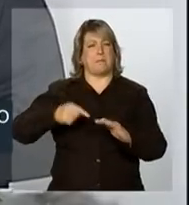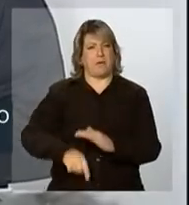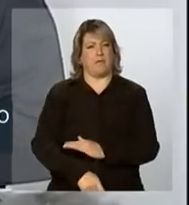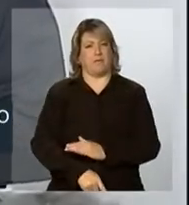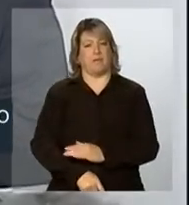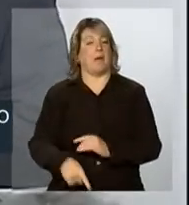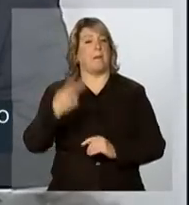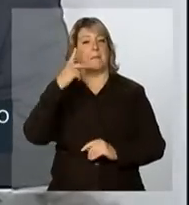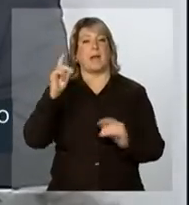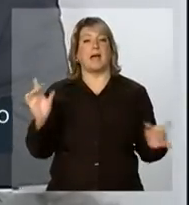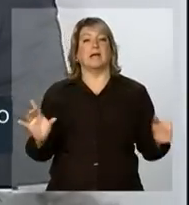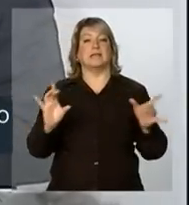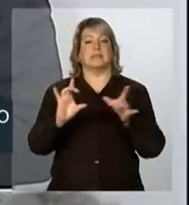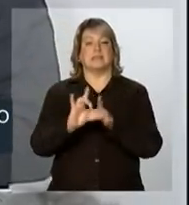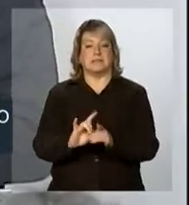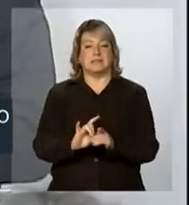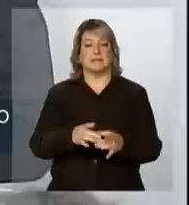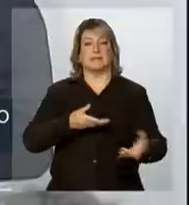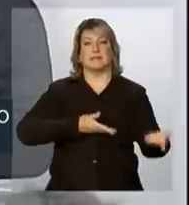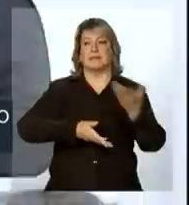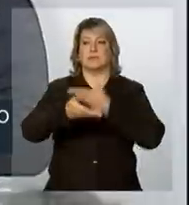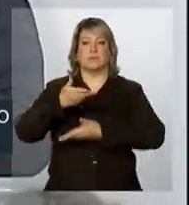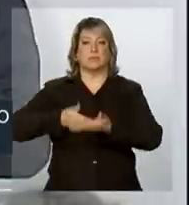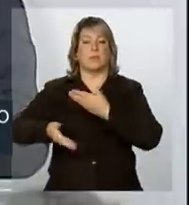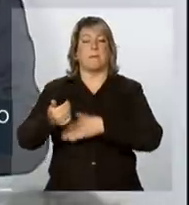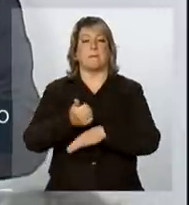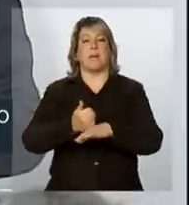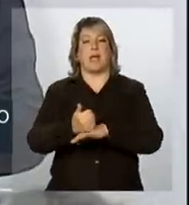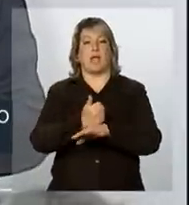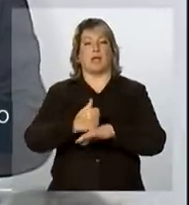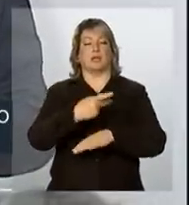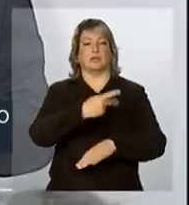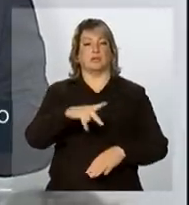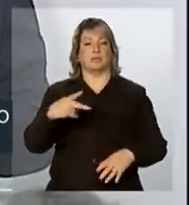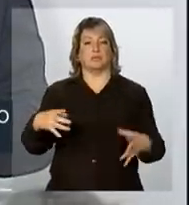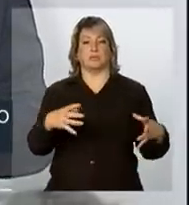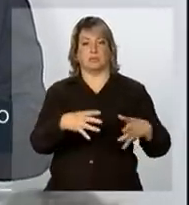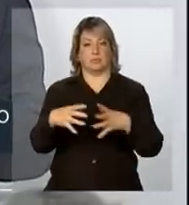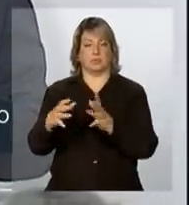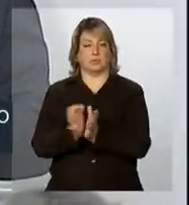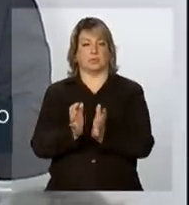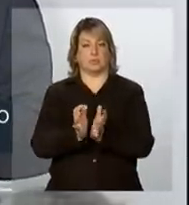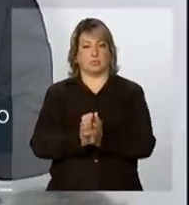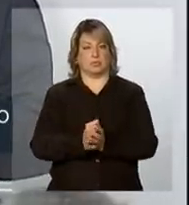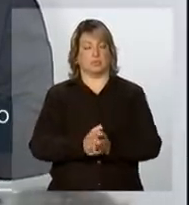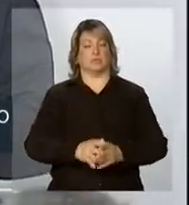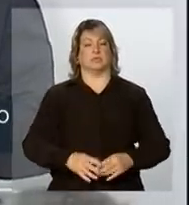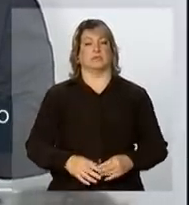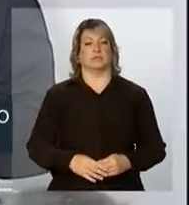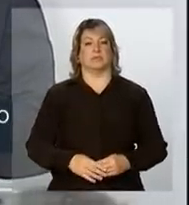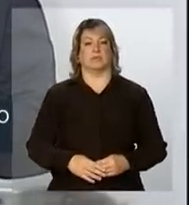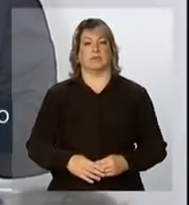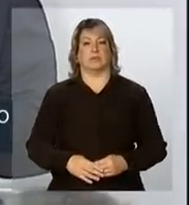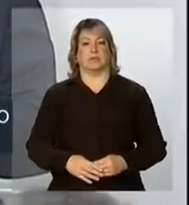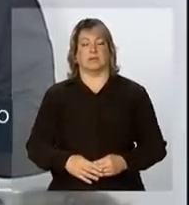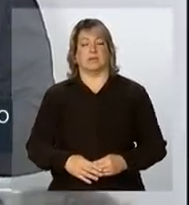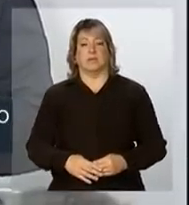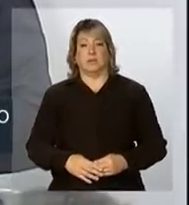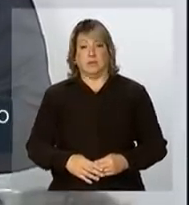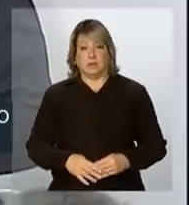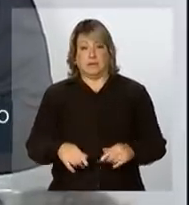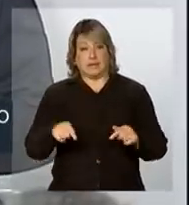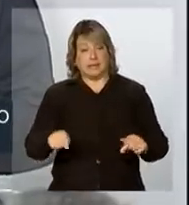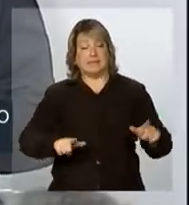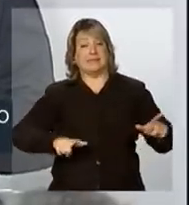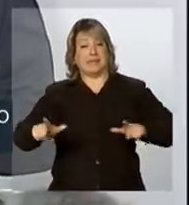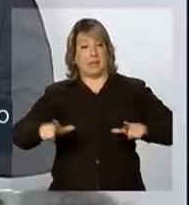integrar e articular melhor os seus órgãos e as suas instituições. Nesse